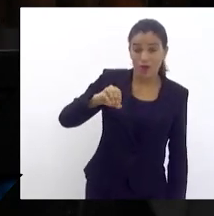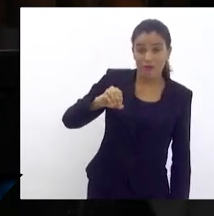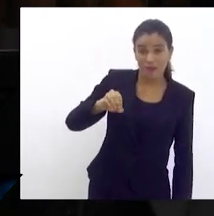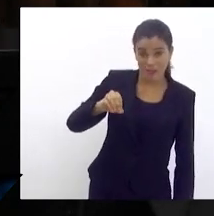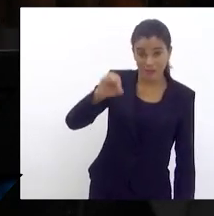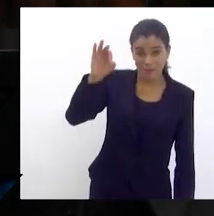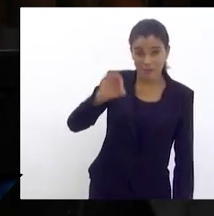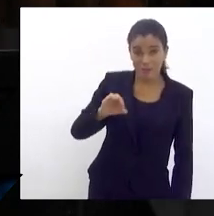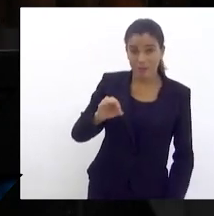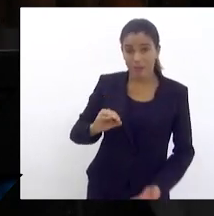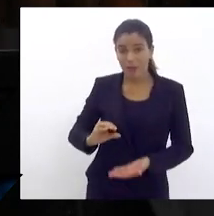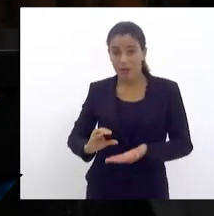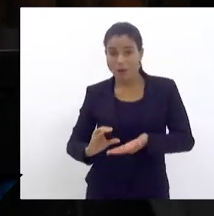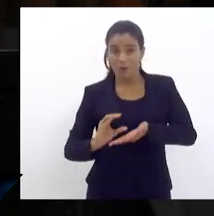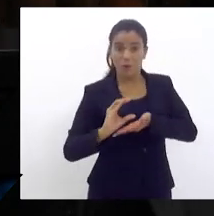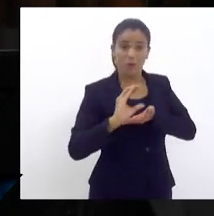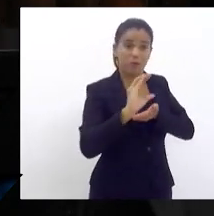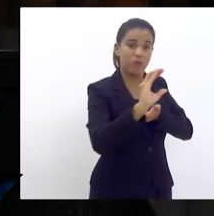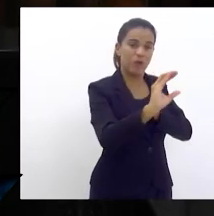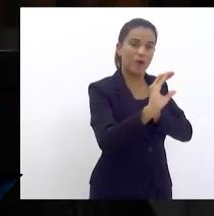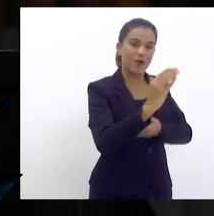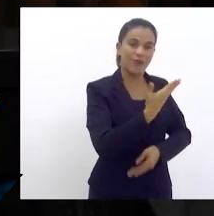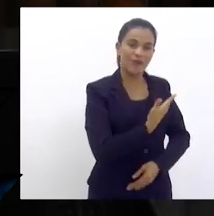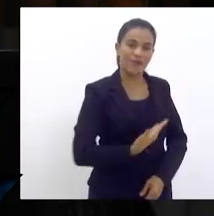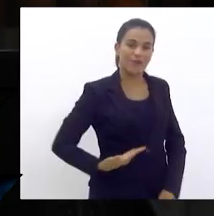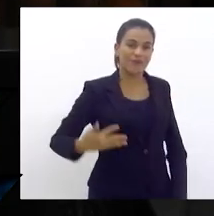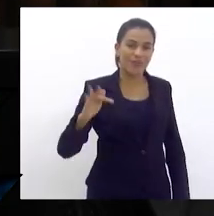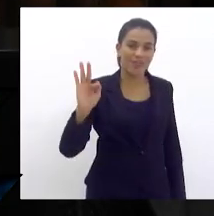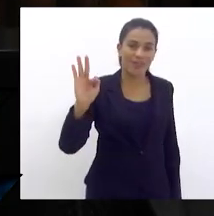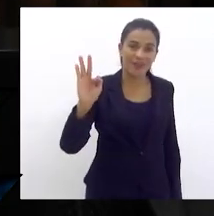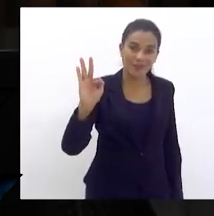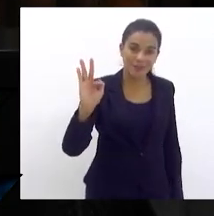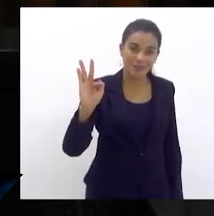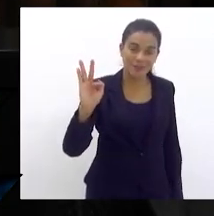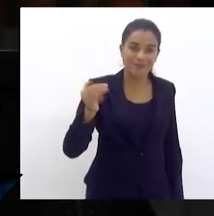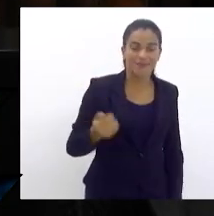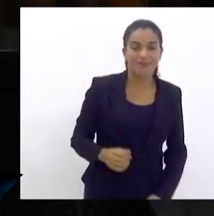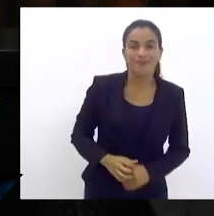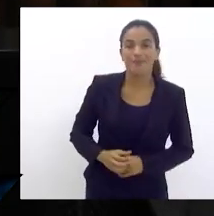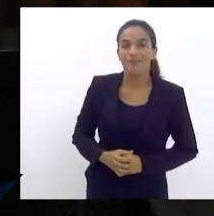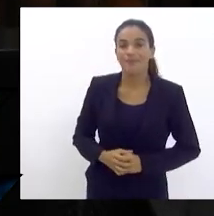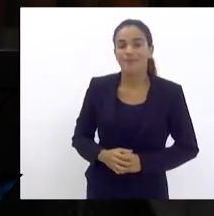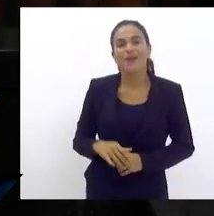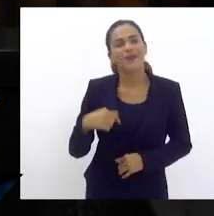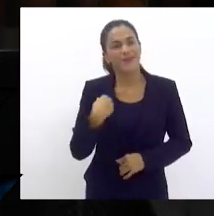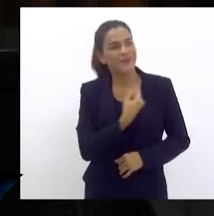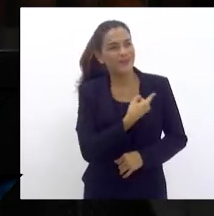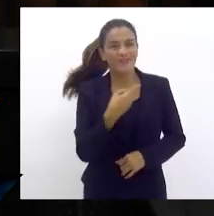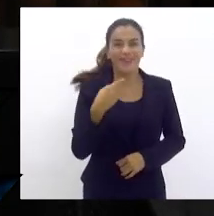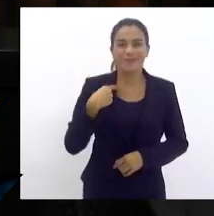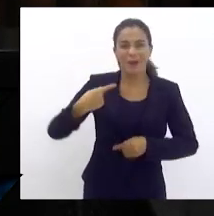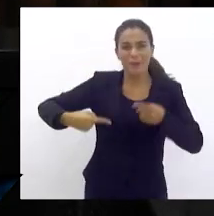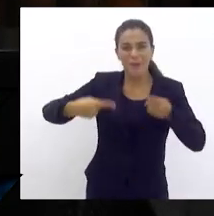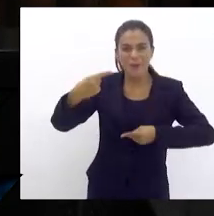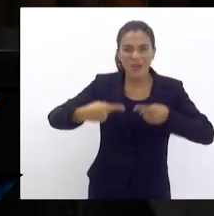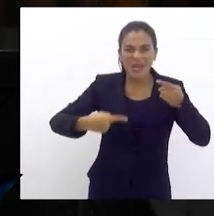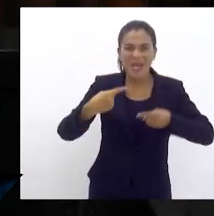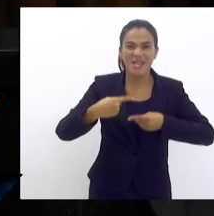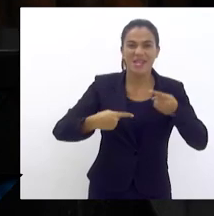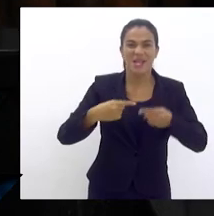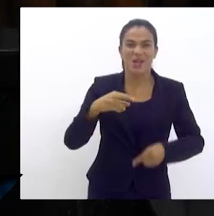vão para os cofres públicos federais. Quando a gente lê na política de Hoyt